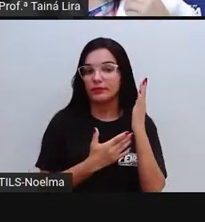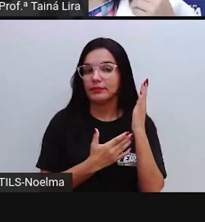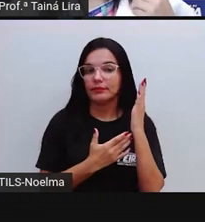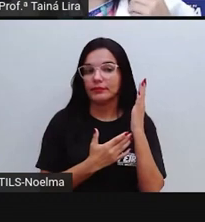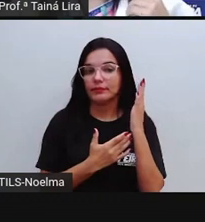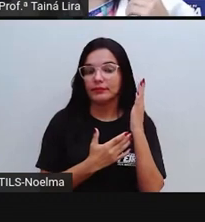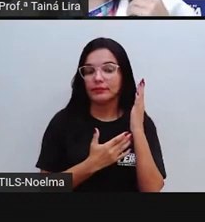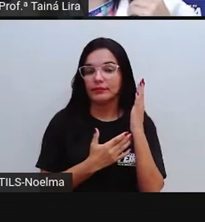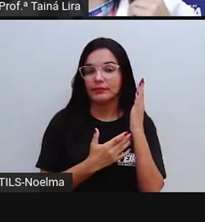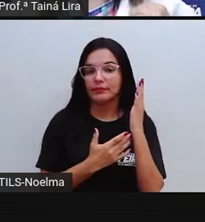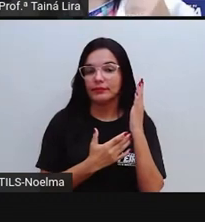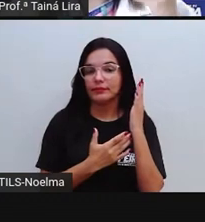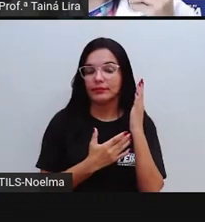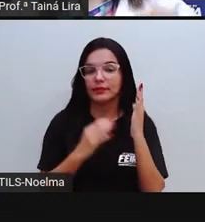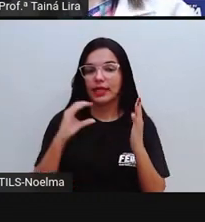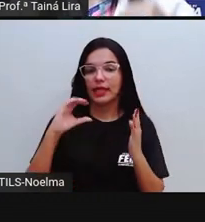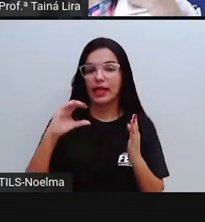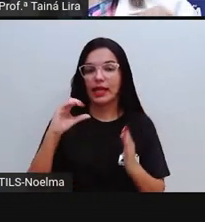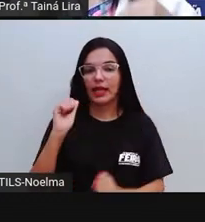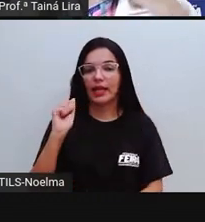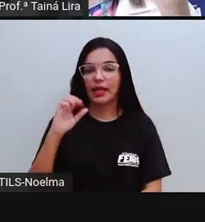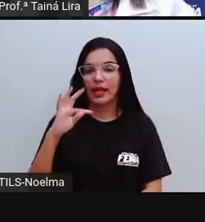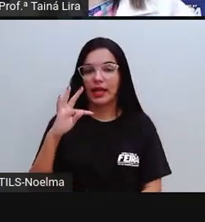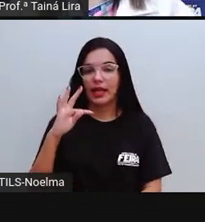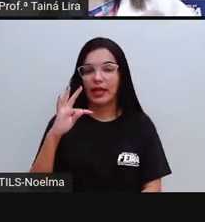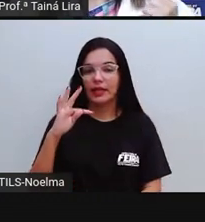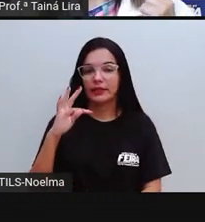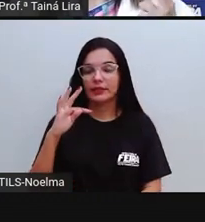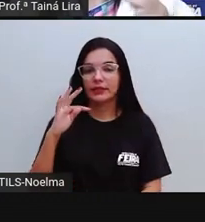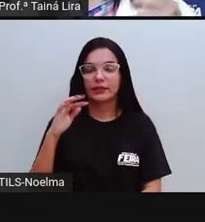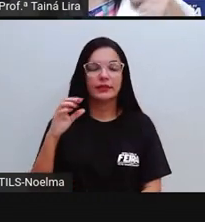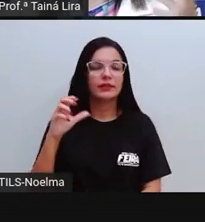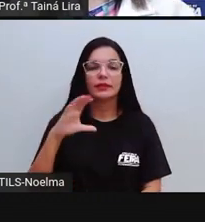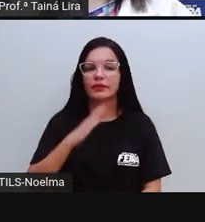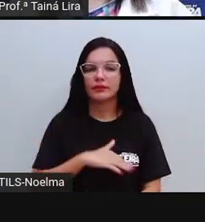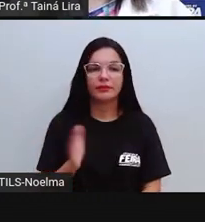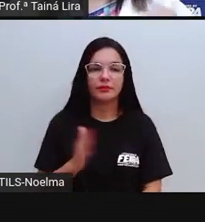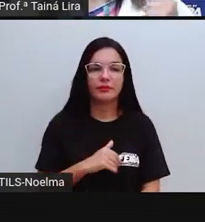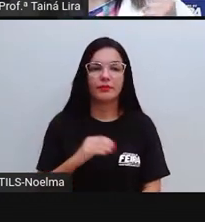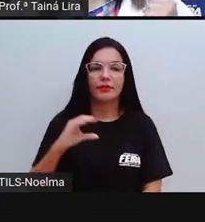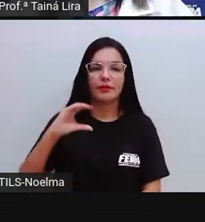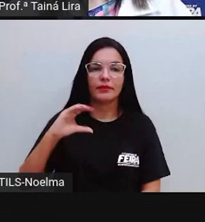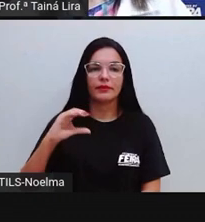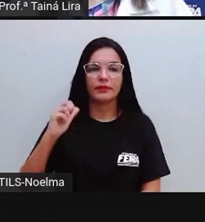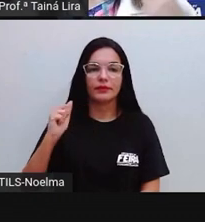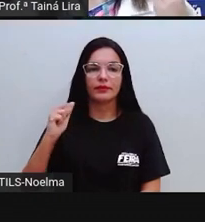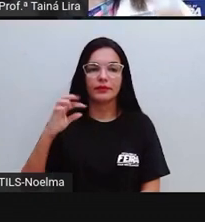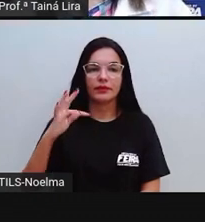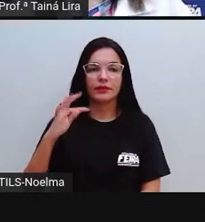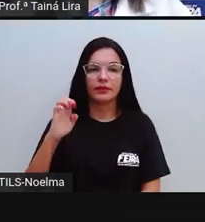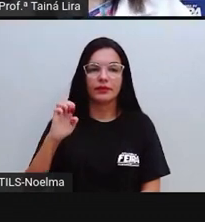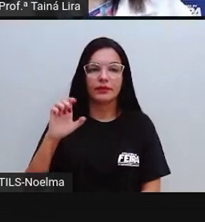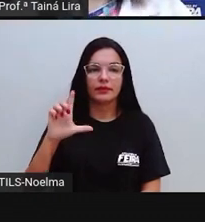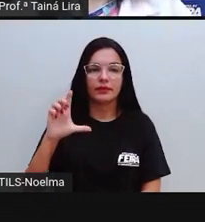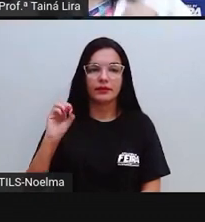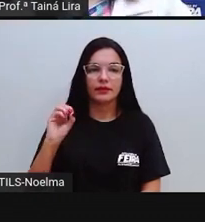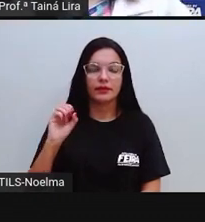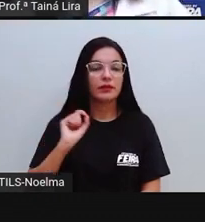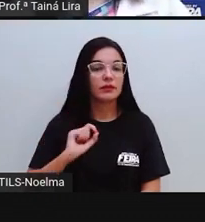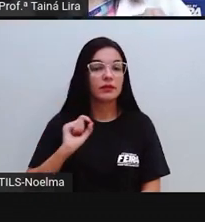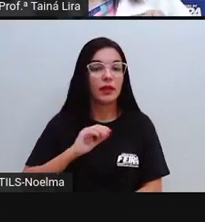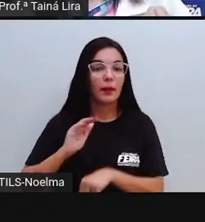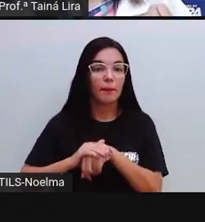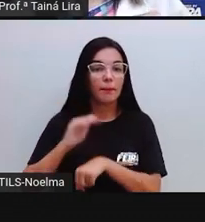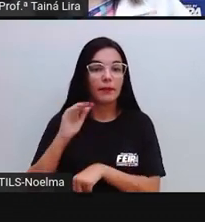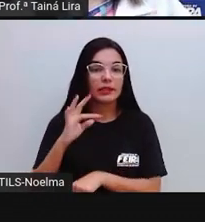sílaba que demora mais na boca da Pró? Castelo. Castelo. A sílaba mais forte é